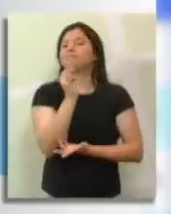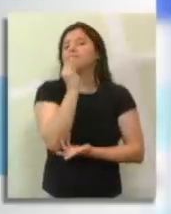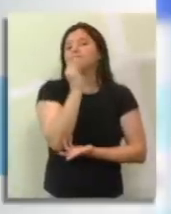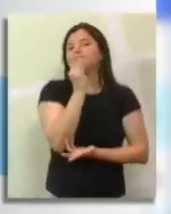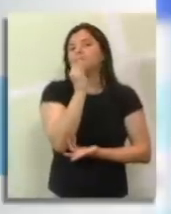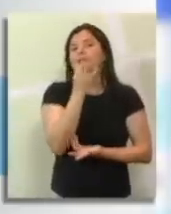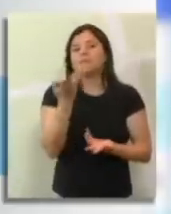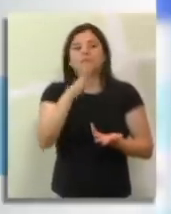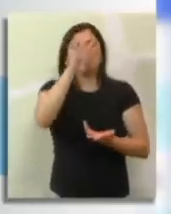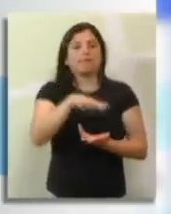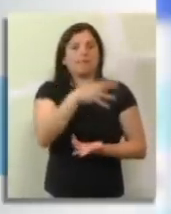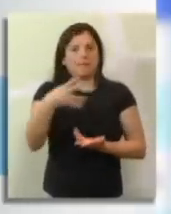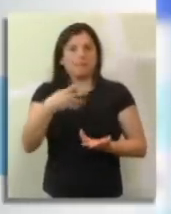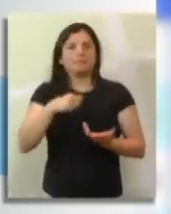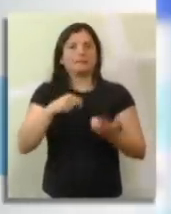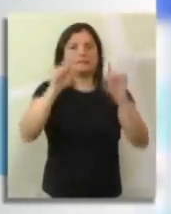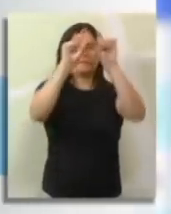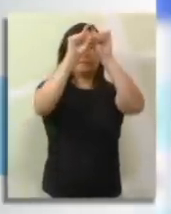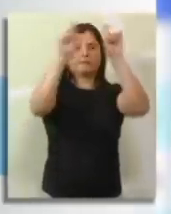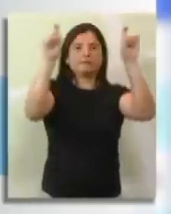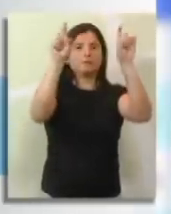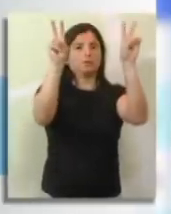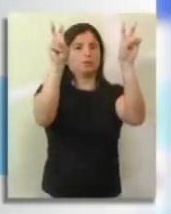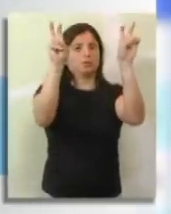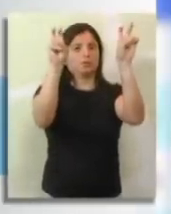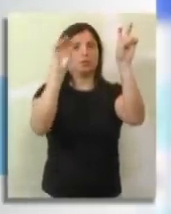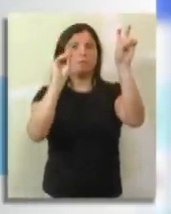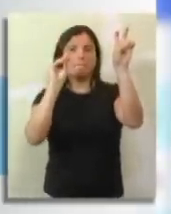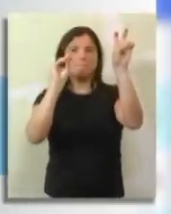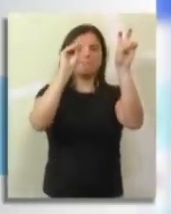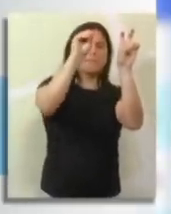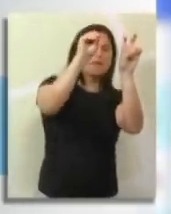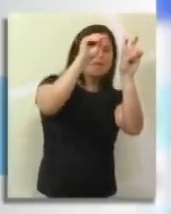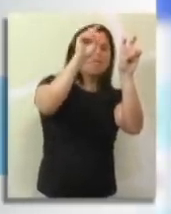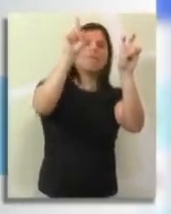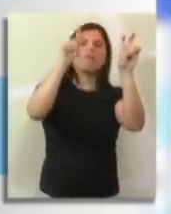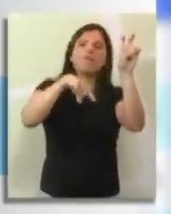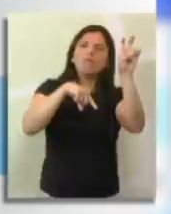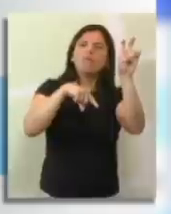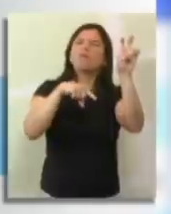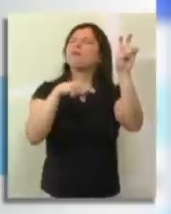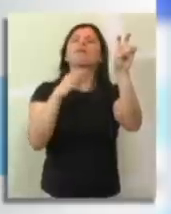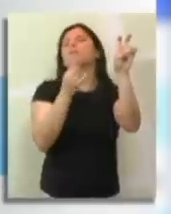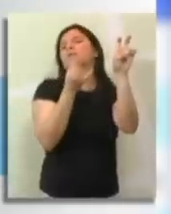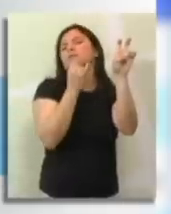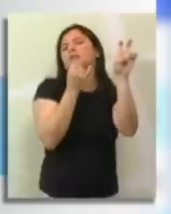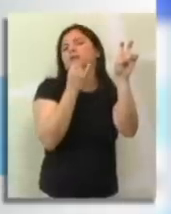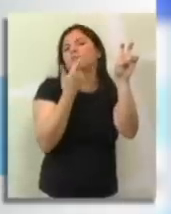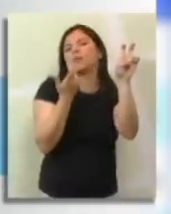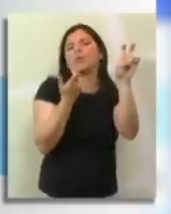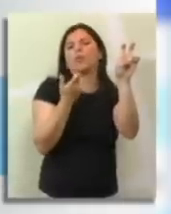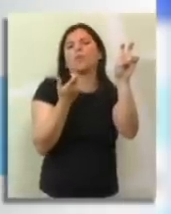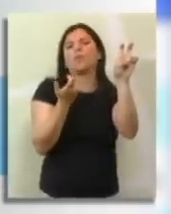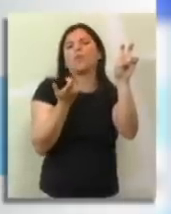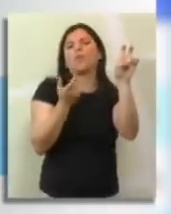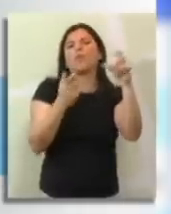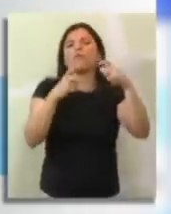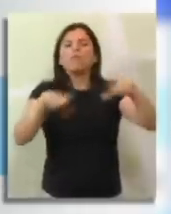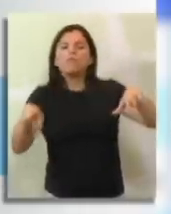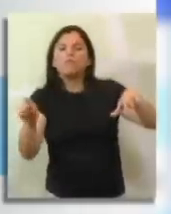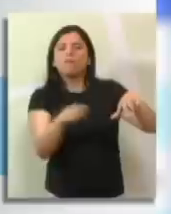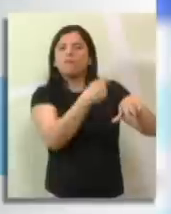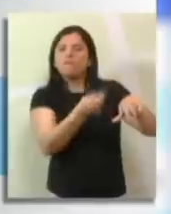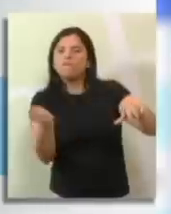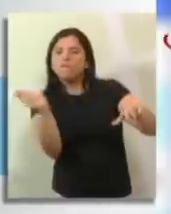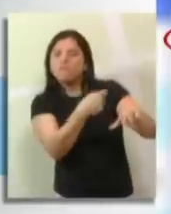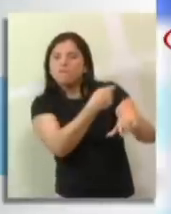Por exemplo, ter um título, o que define o nome, local e data do evento. Nesse caso, a locação das quadras de tênis por horário e